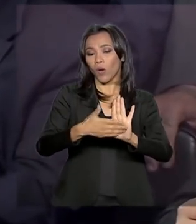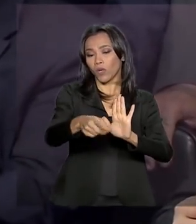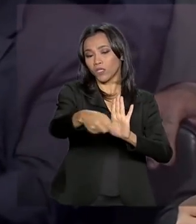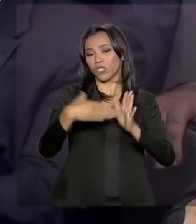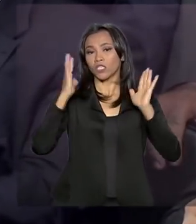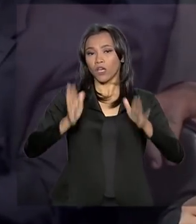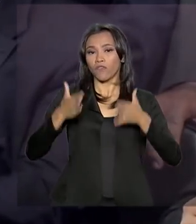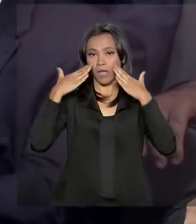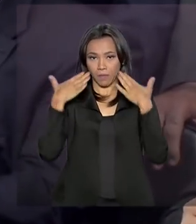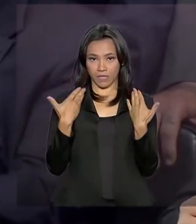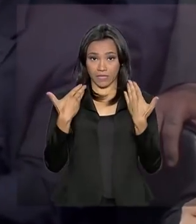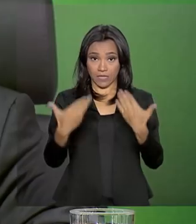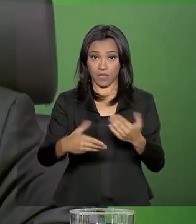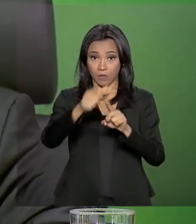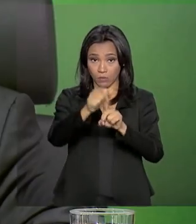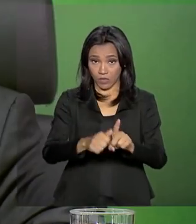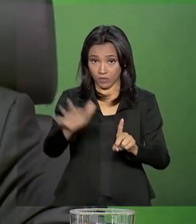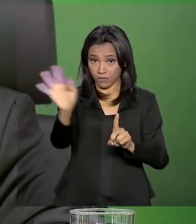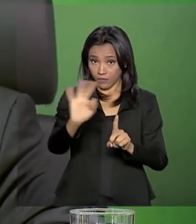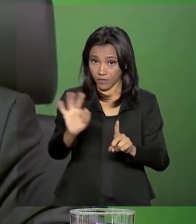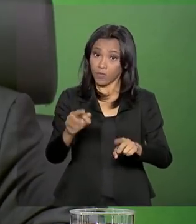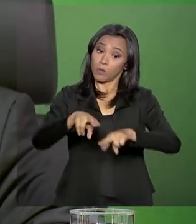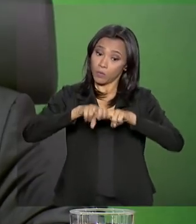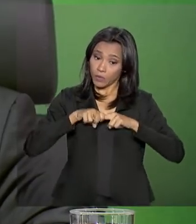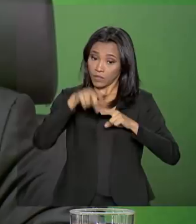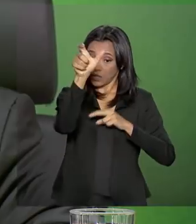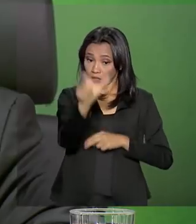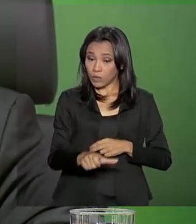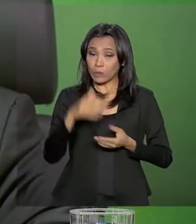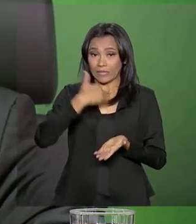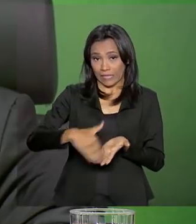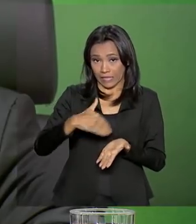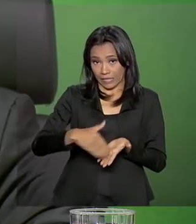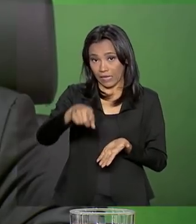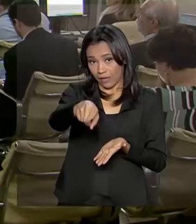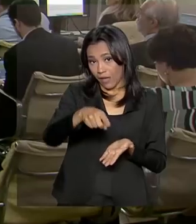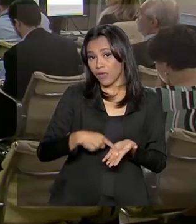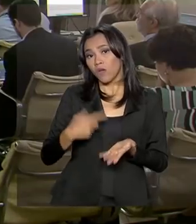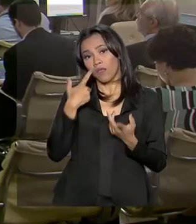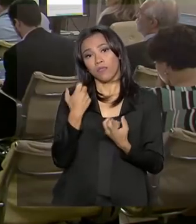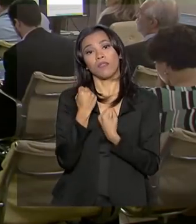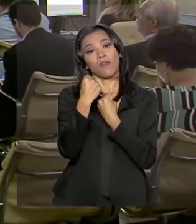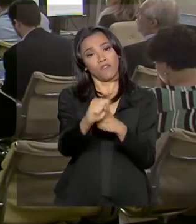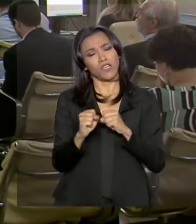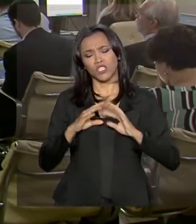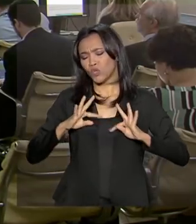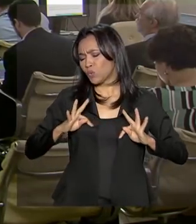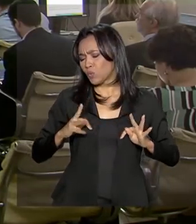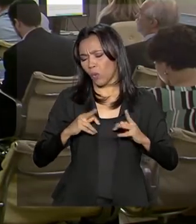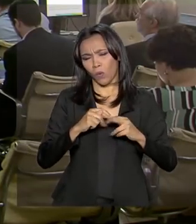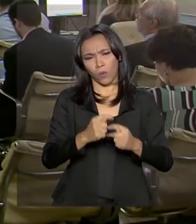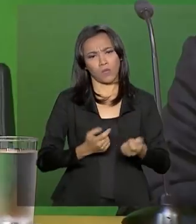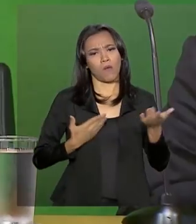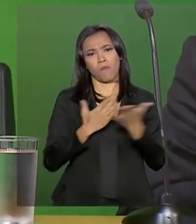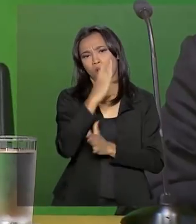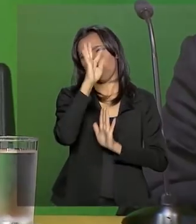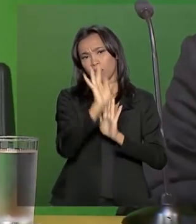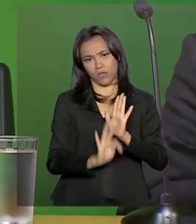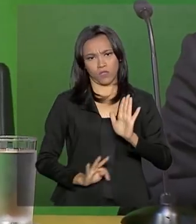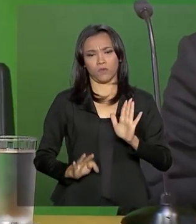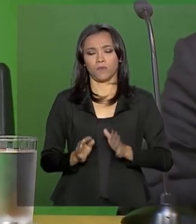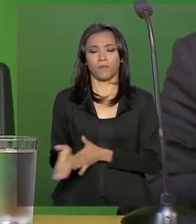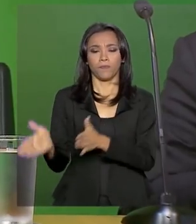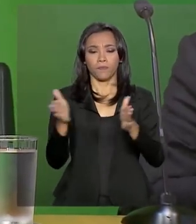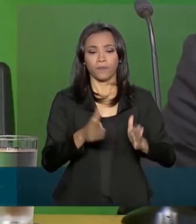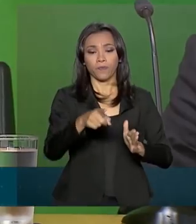ao Congresso Nacional em fevereiro. Por isso, o secretário especial da Previdência defende a aprovação integral do texto. Nós estamos